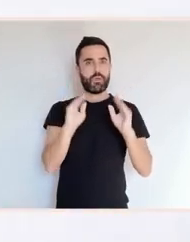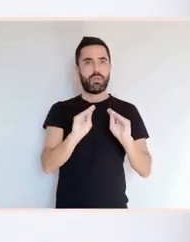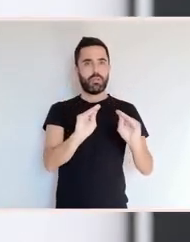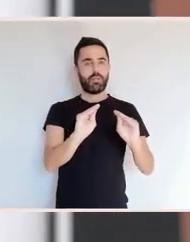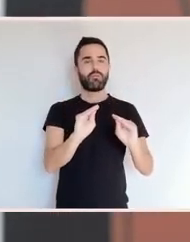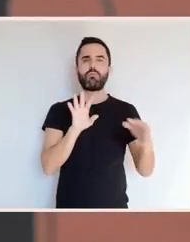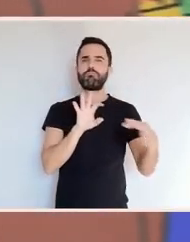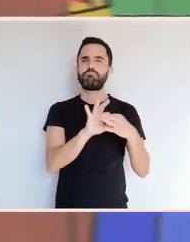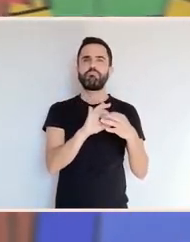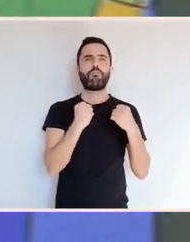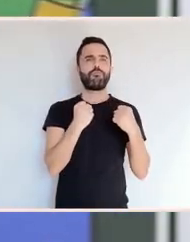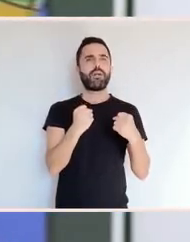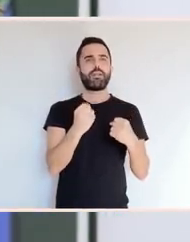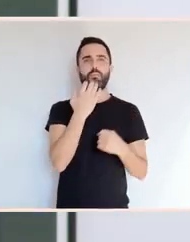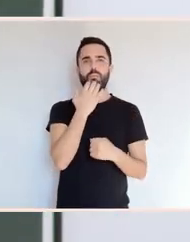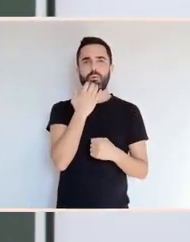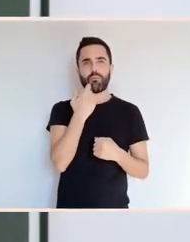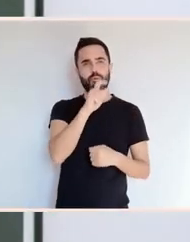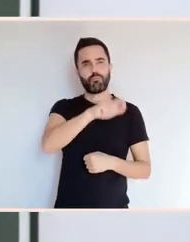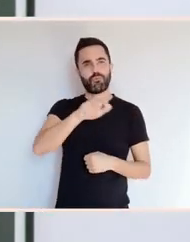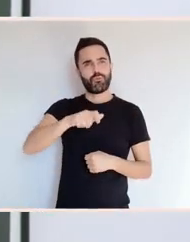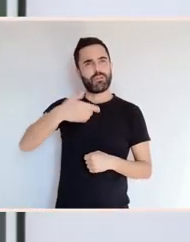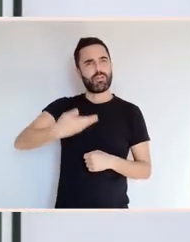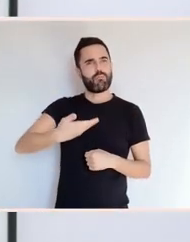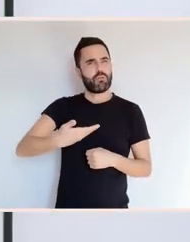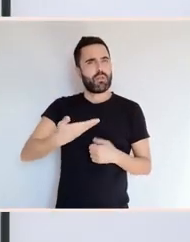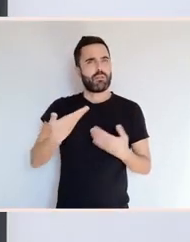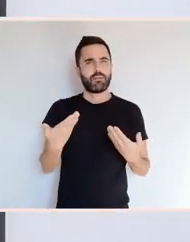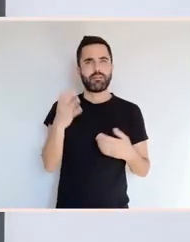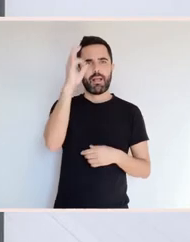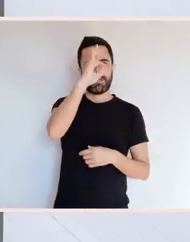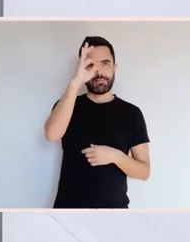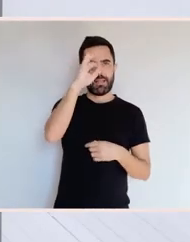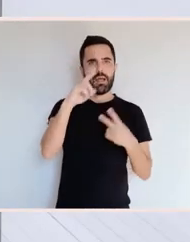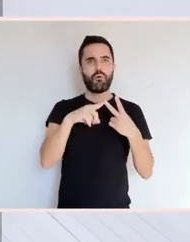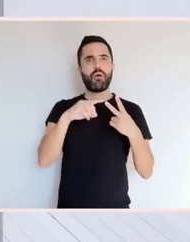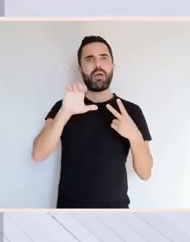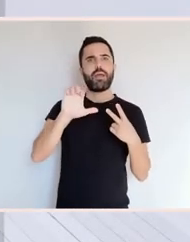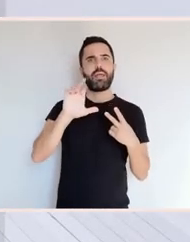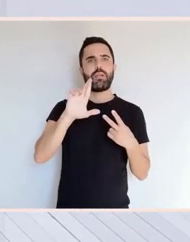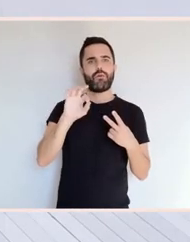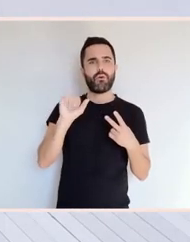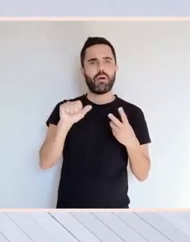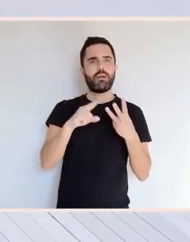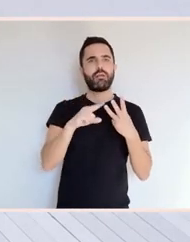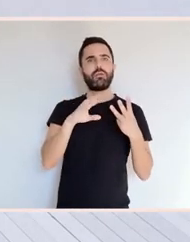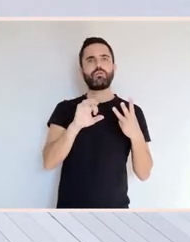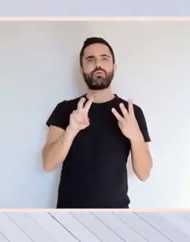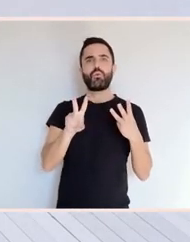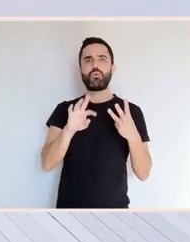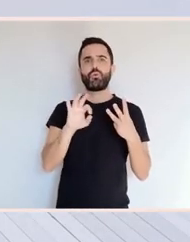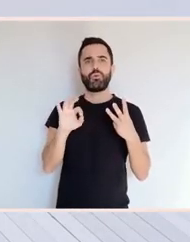vinculándose estreitamente a distintos referentes da época como Castelao, Eiroa,